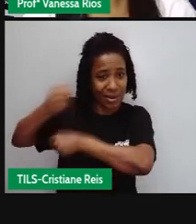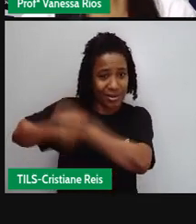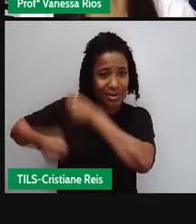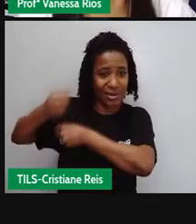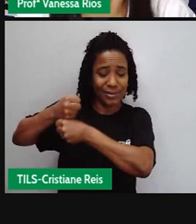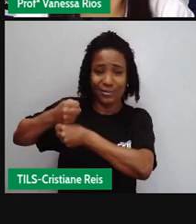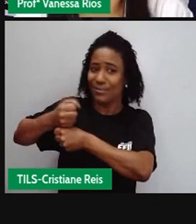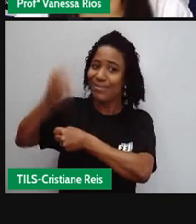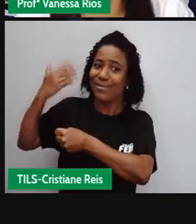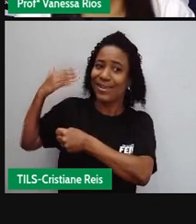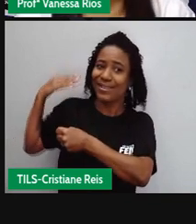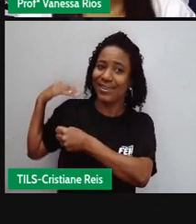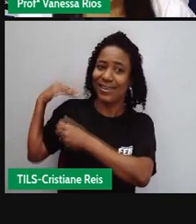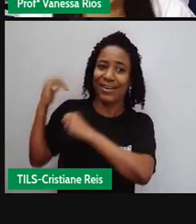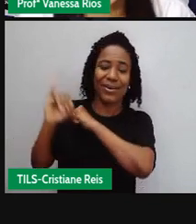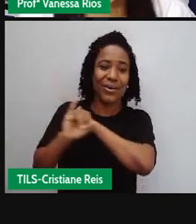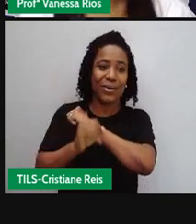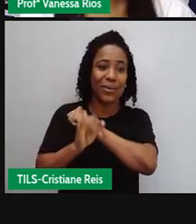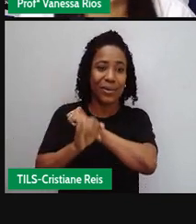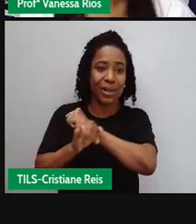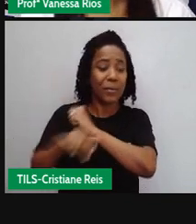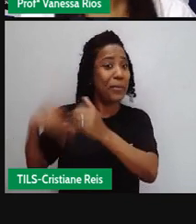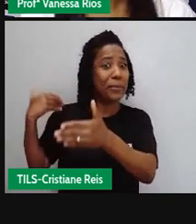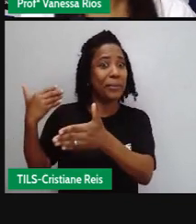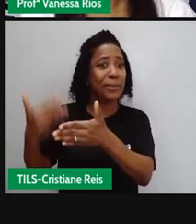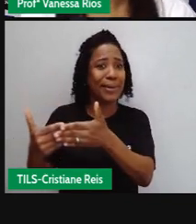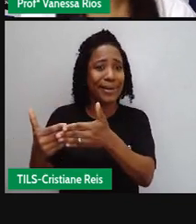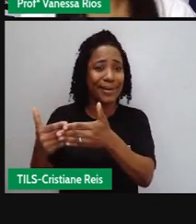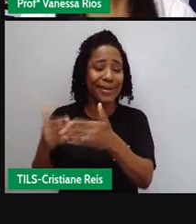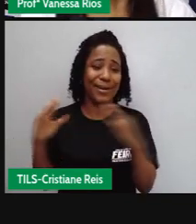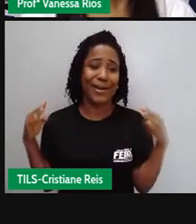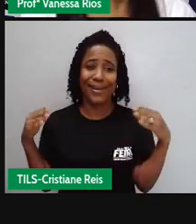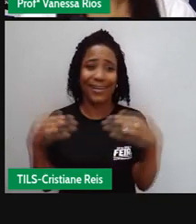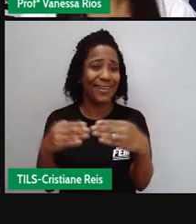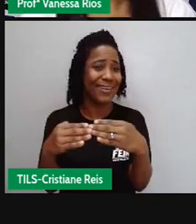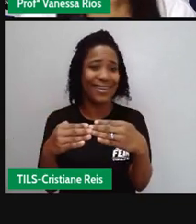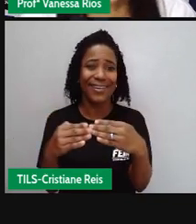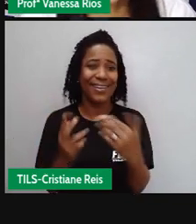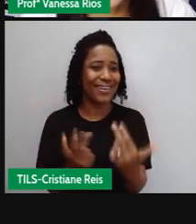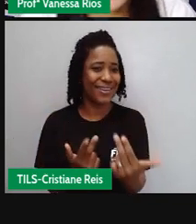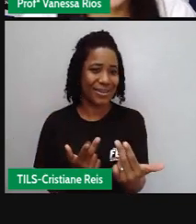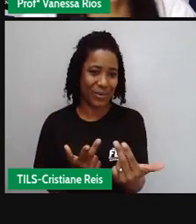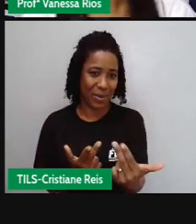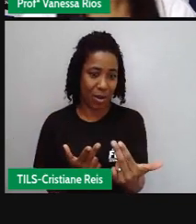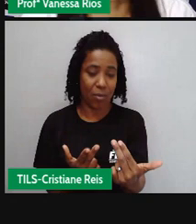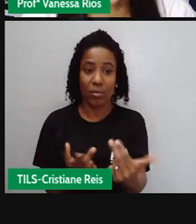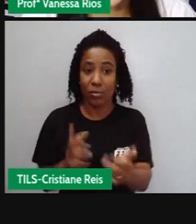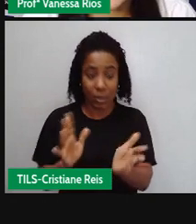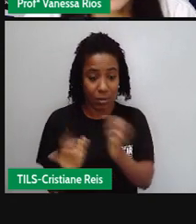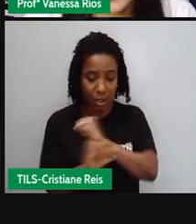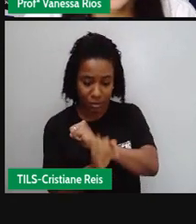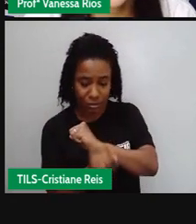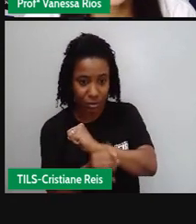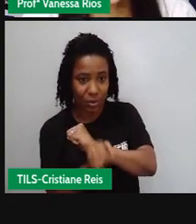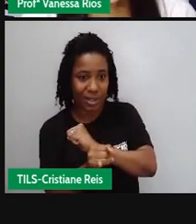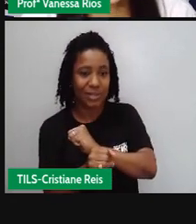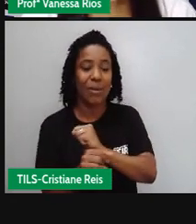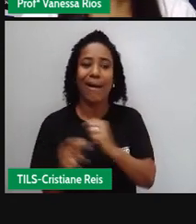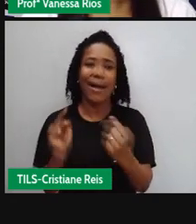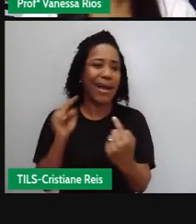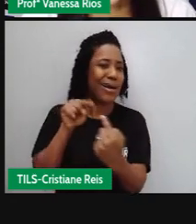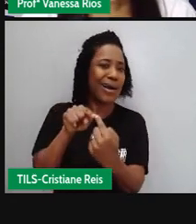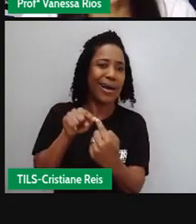de coisas que estão acontecendo nos dias atuais. Então, não estão presas há um tempo, há uma época, né,